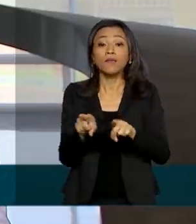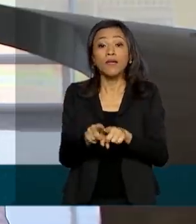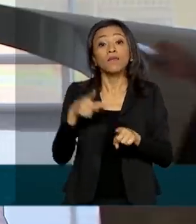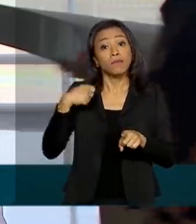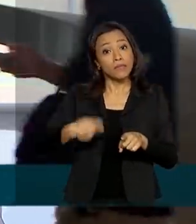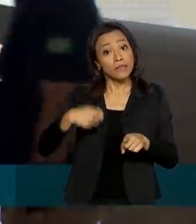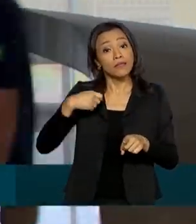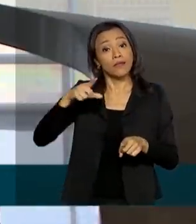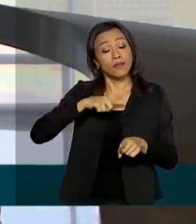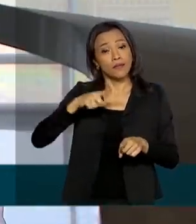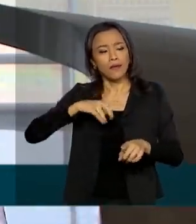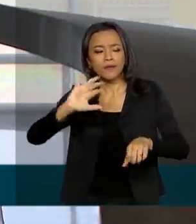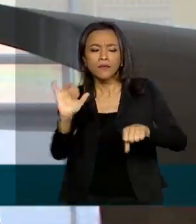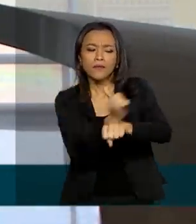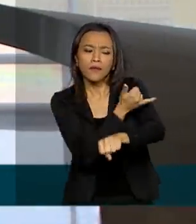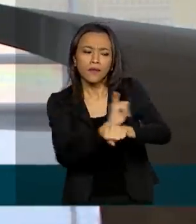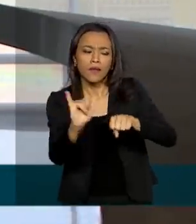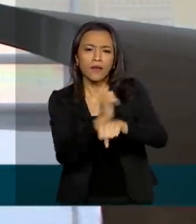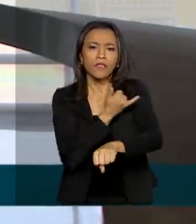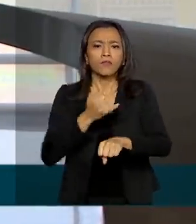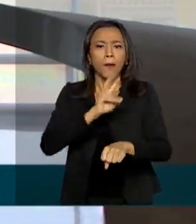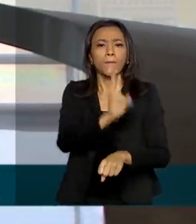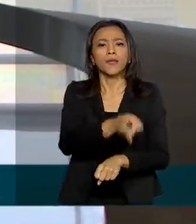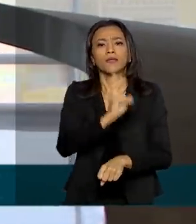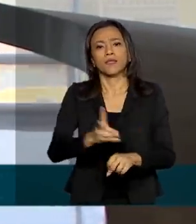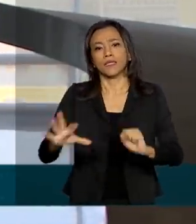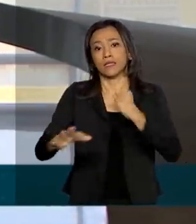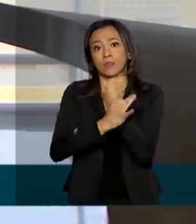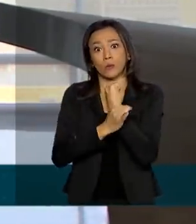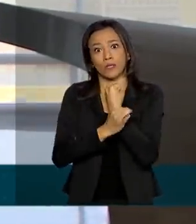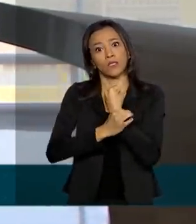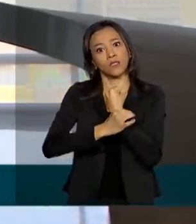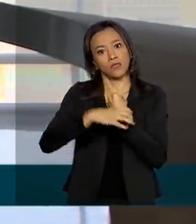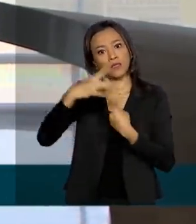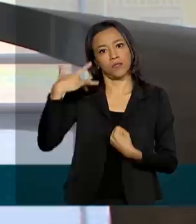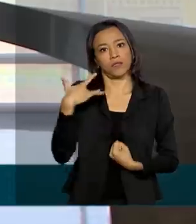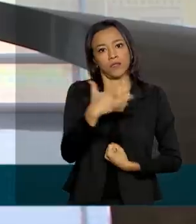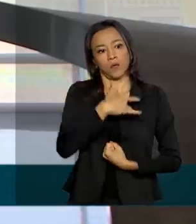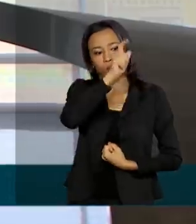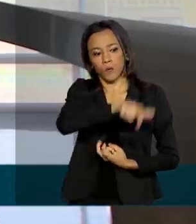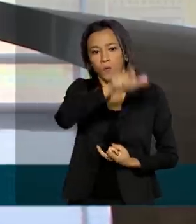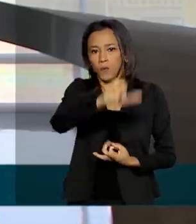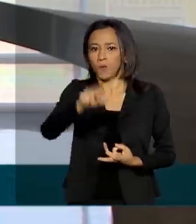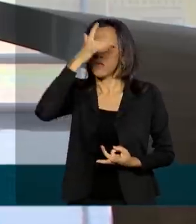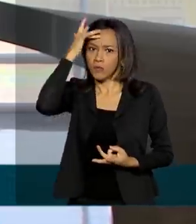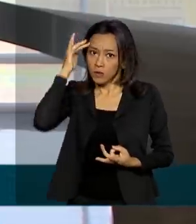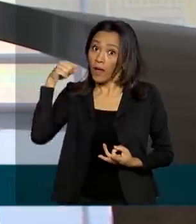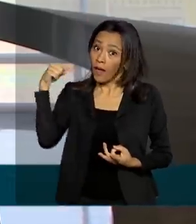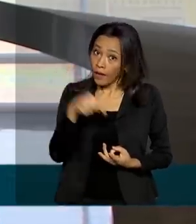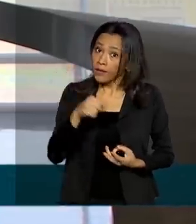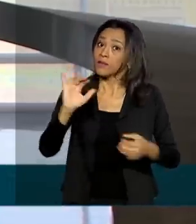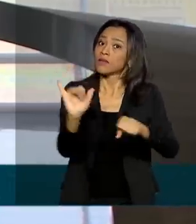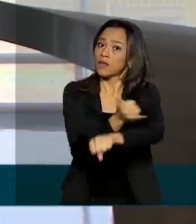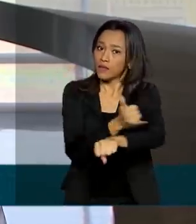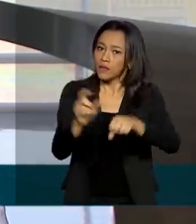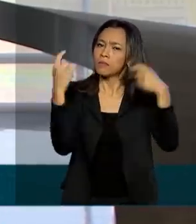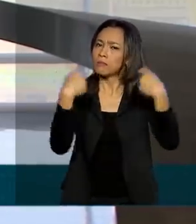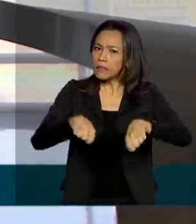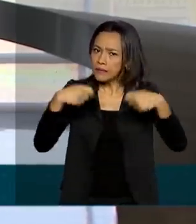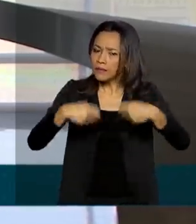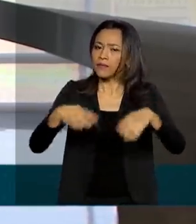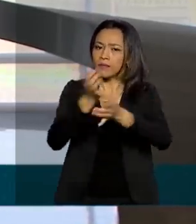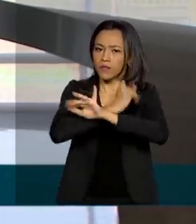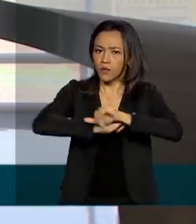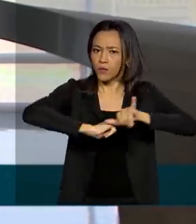estratégias para manter a segurança de seus passageiros. Estratégias essas que devem ser divulgadas